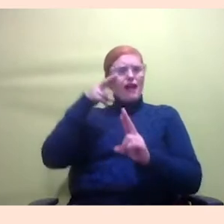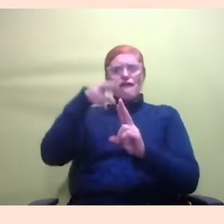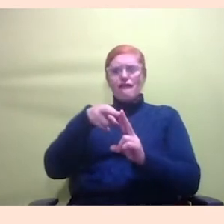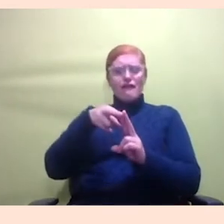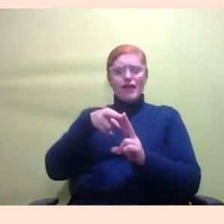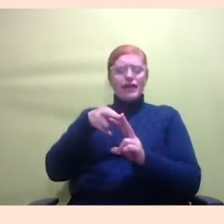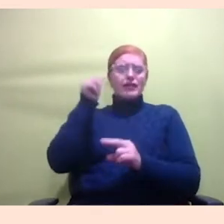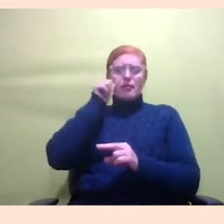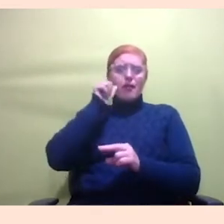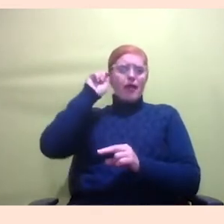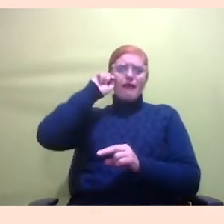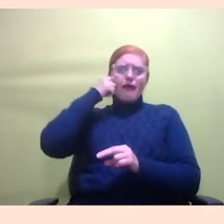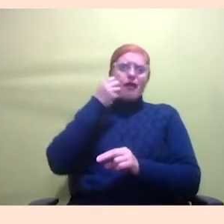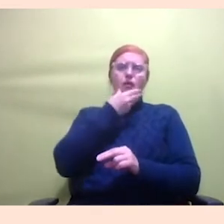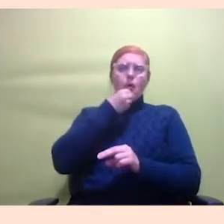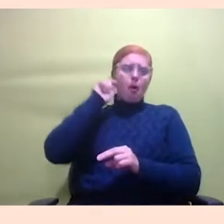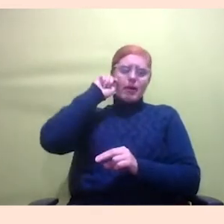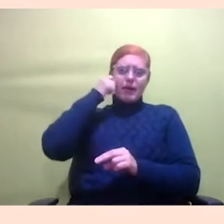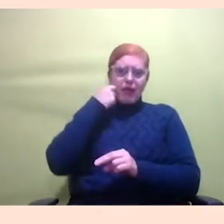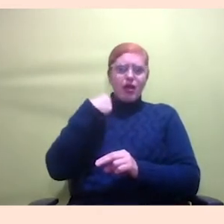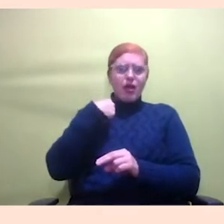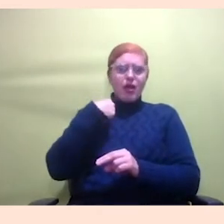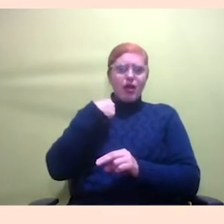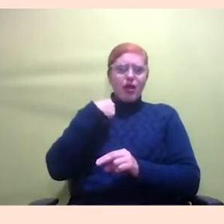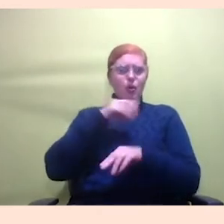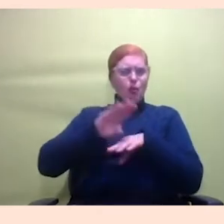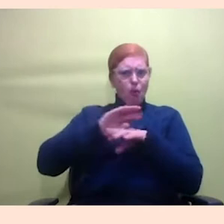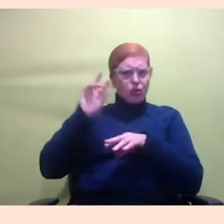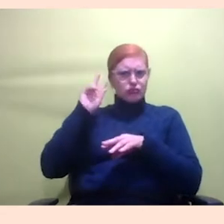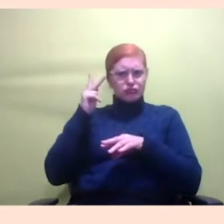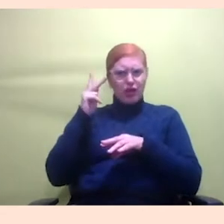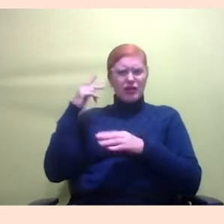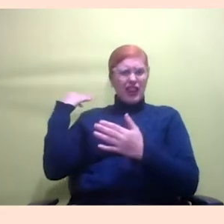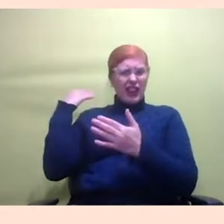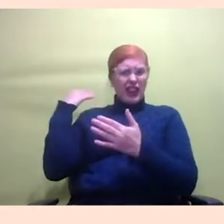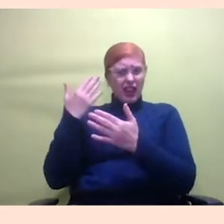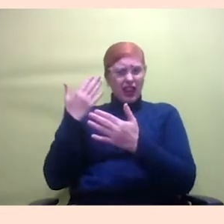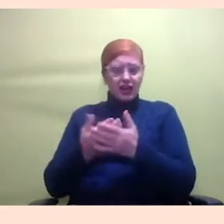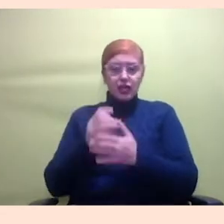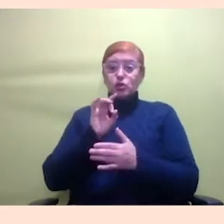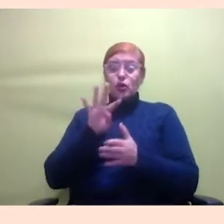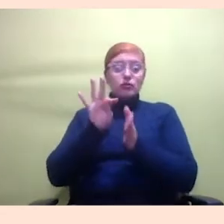então no curso de história inteiro eu li um texto da Sueli Carneiro no máximo que foi criticado então